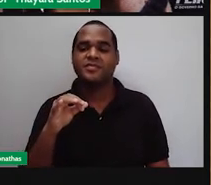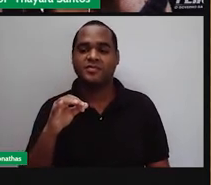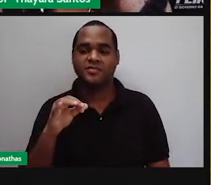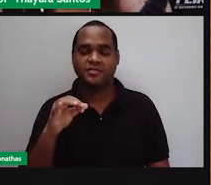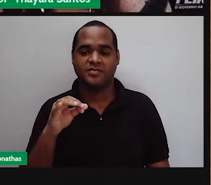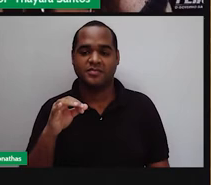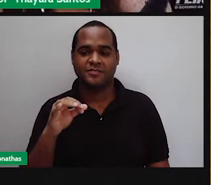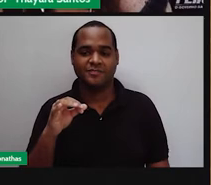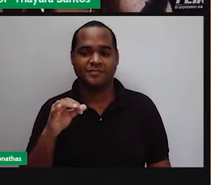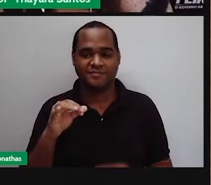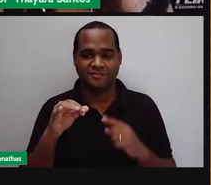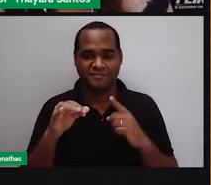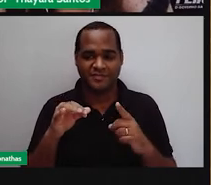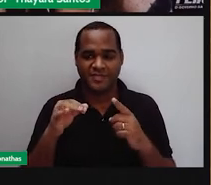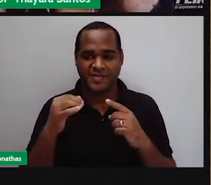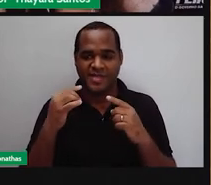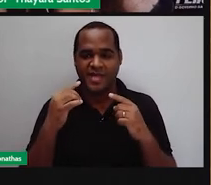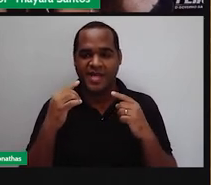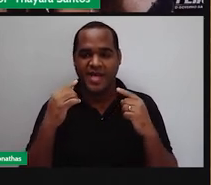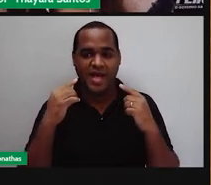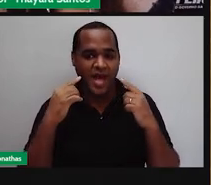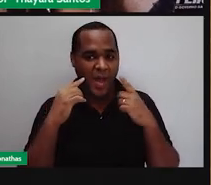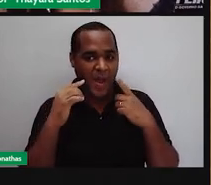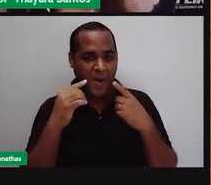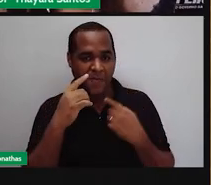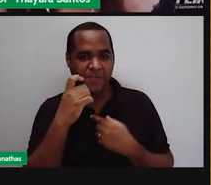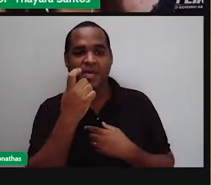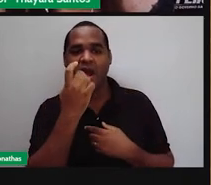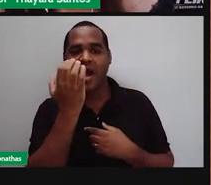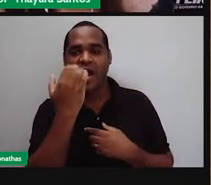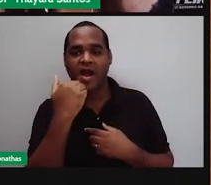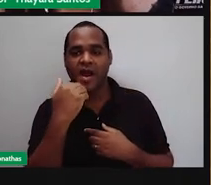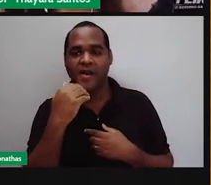O sabor amargo na parte de trás, perto da garganta.